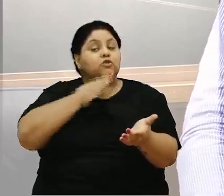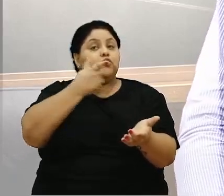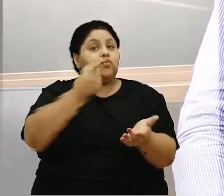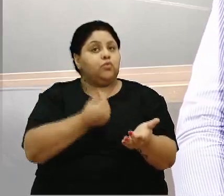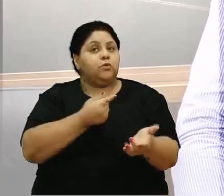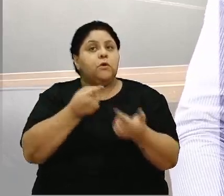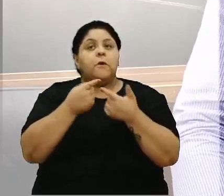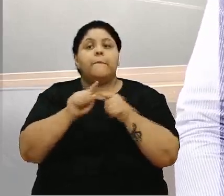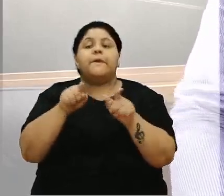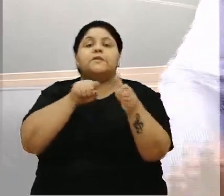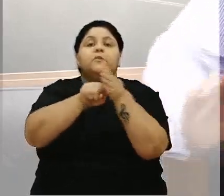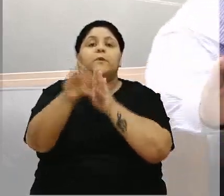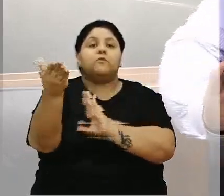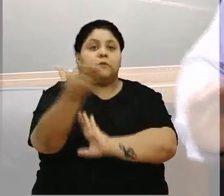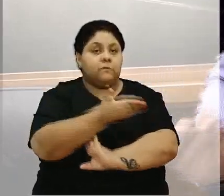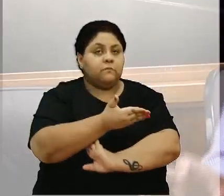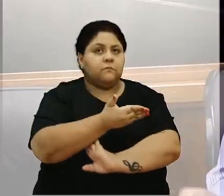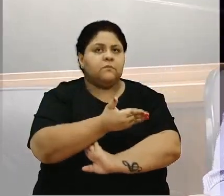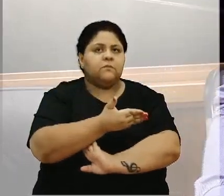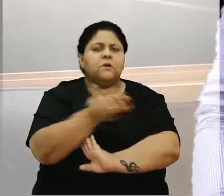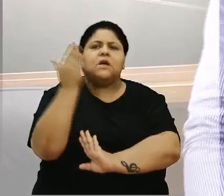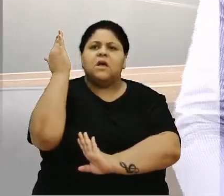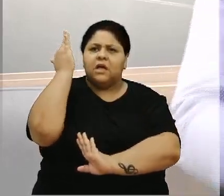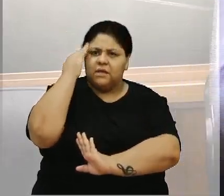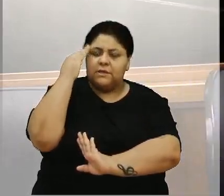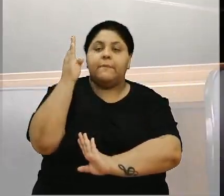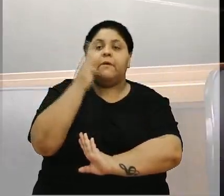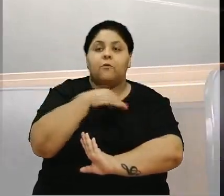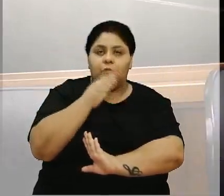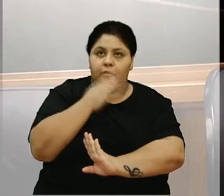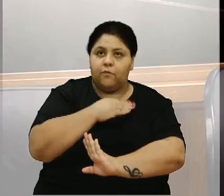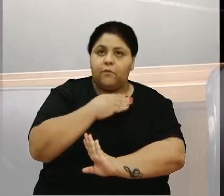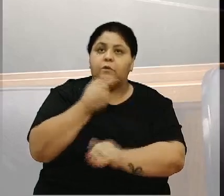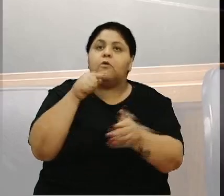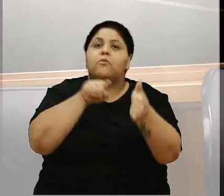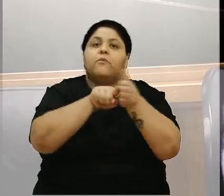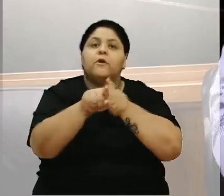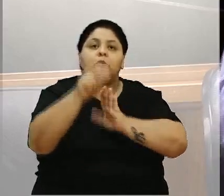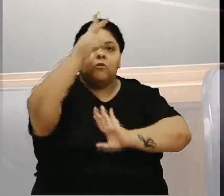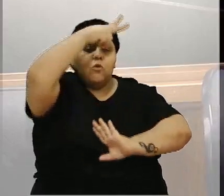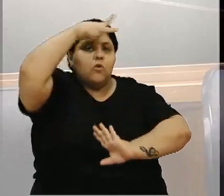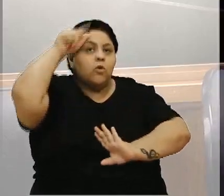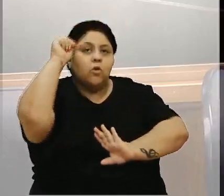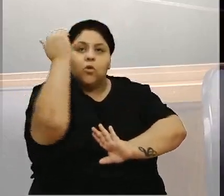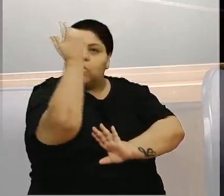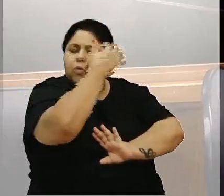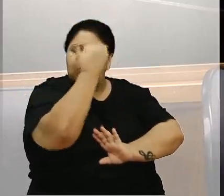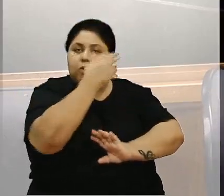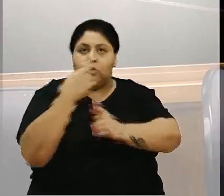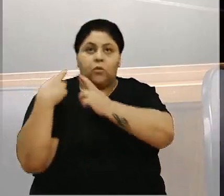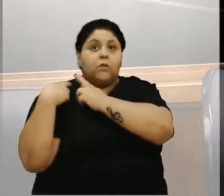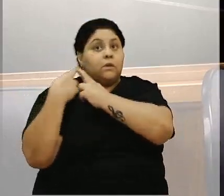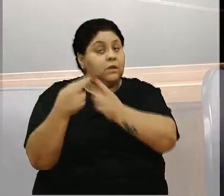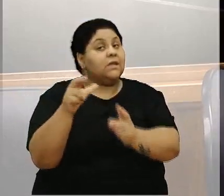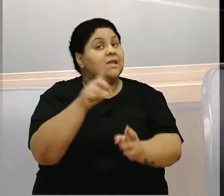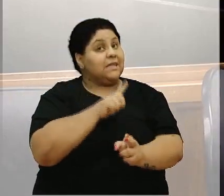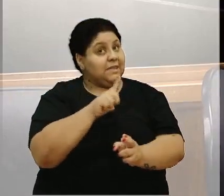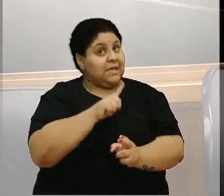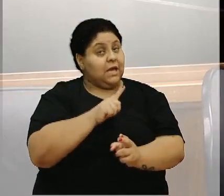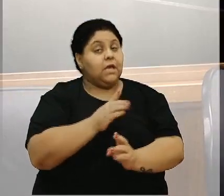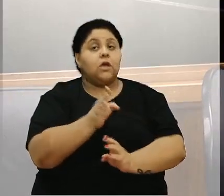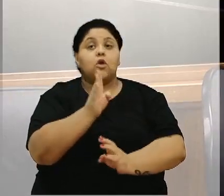Mas aí eu pergunto para vocês, sabemos da urgência. Perguntem se o prefeito Adiló, na responsabilidade que ele tem, e